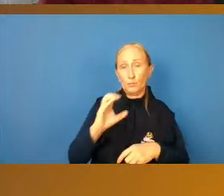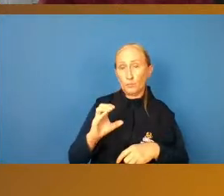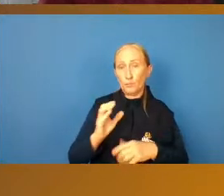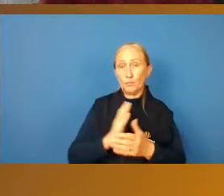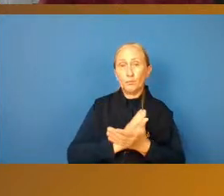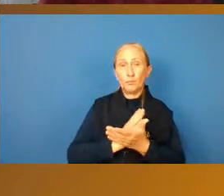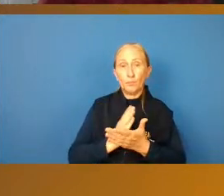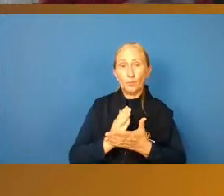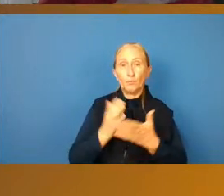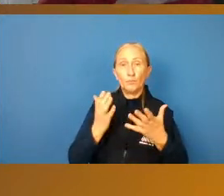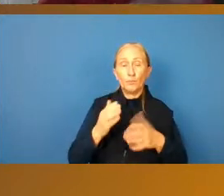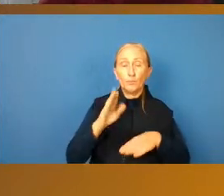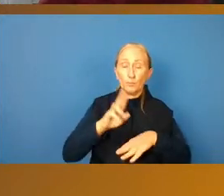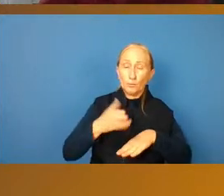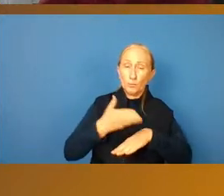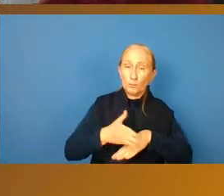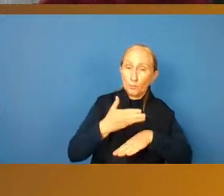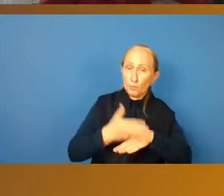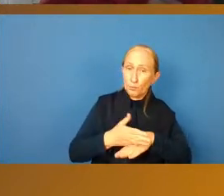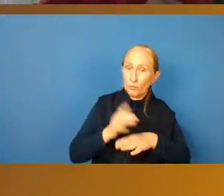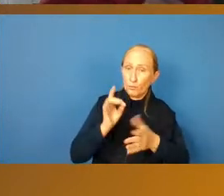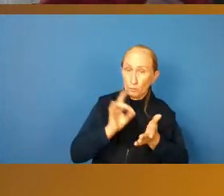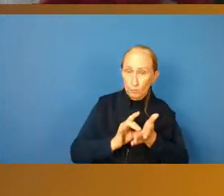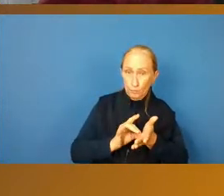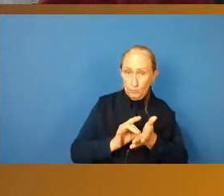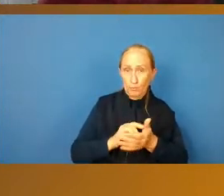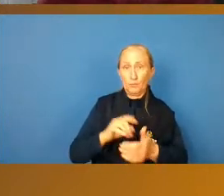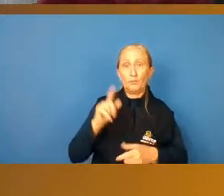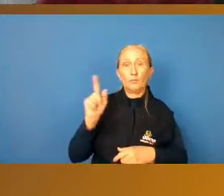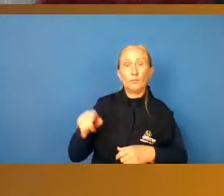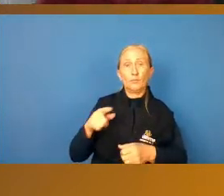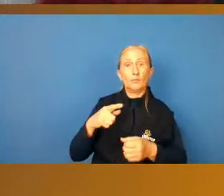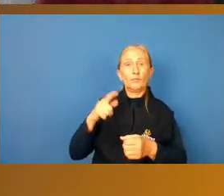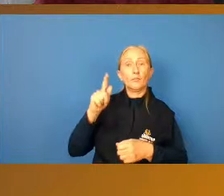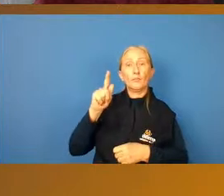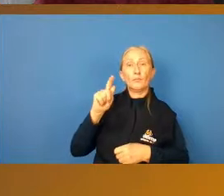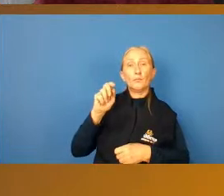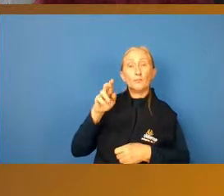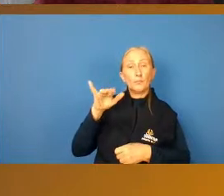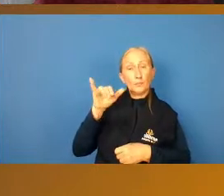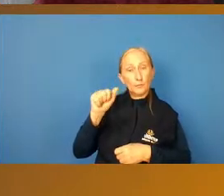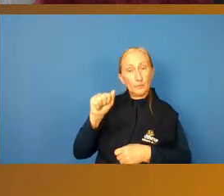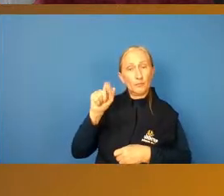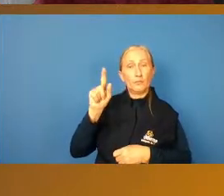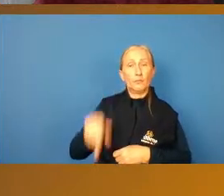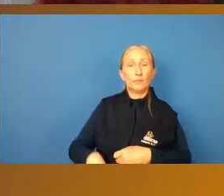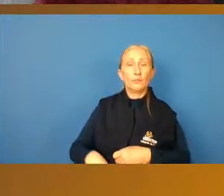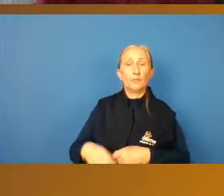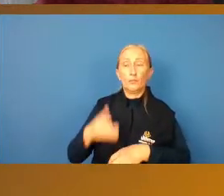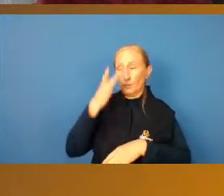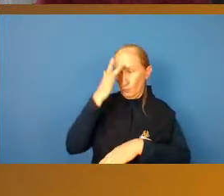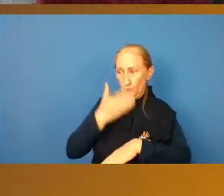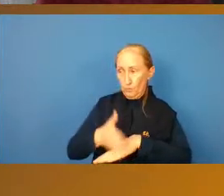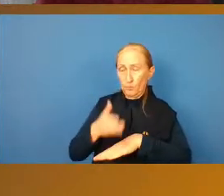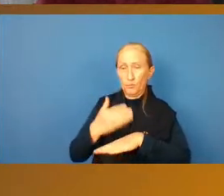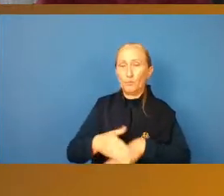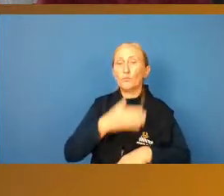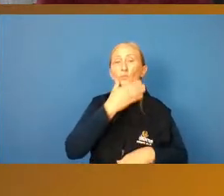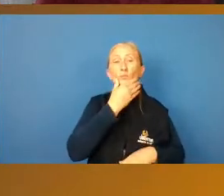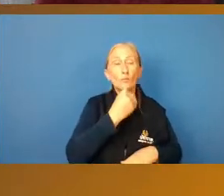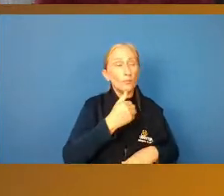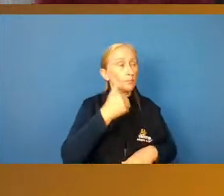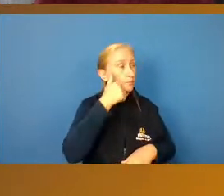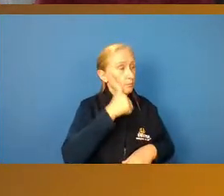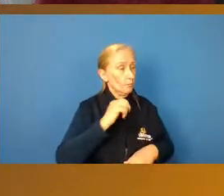e eu quero aplicar ele na realidade de Goiânia, então, é entrevistar pessoas que praticam, mulheres e homens trans, que